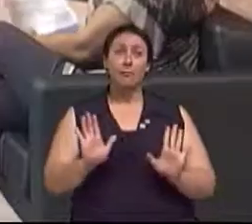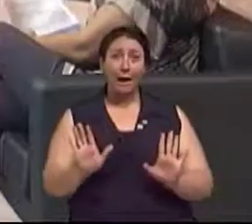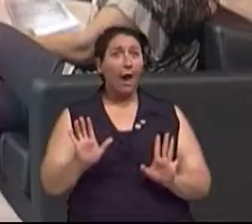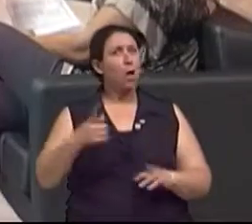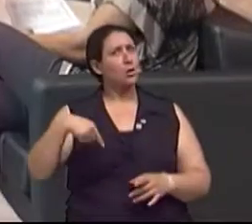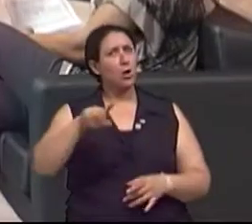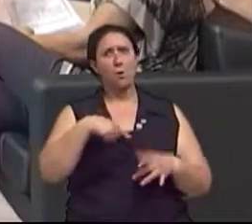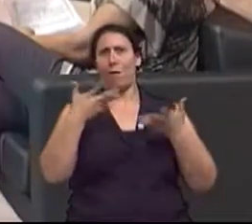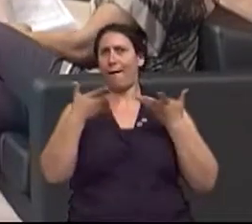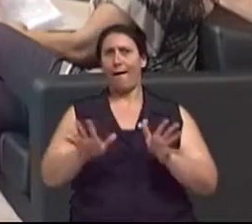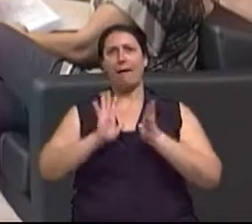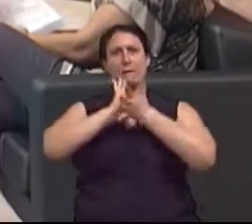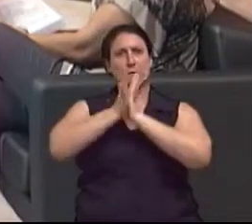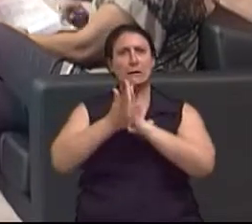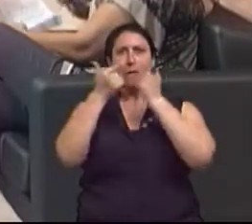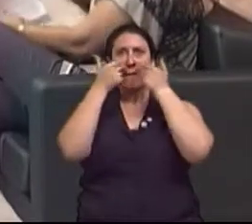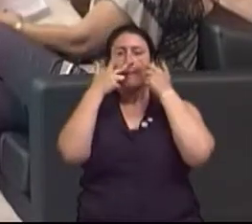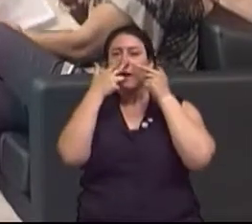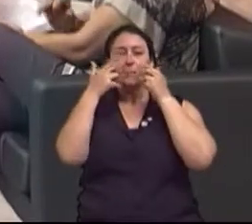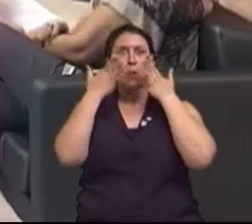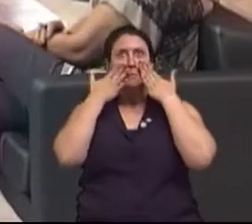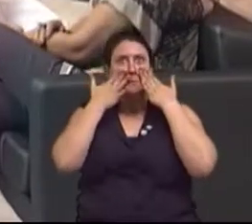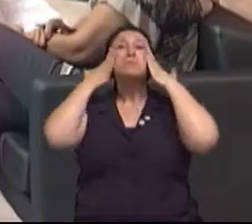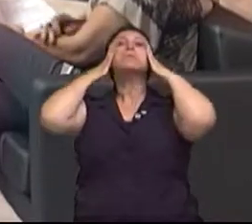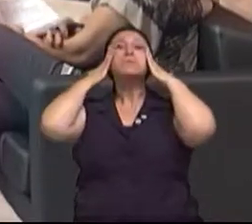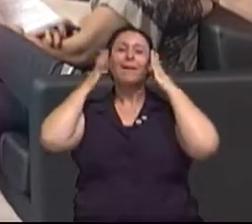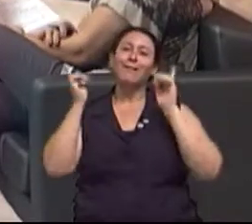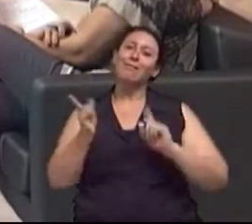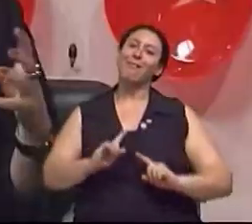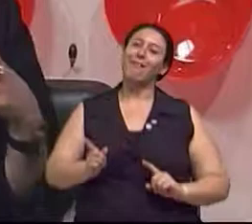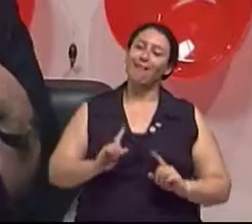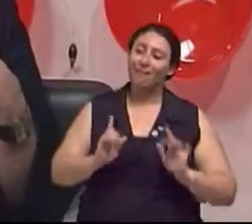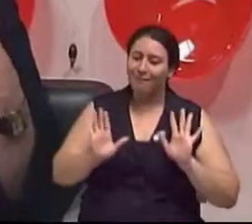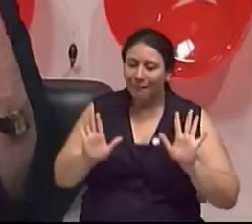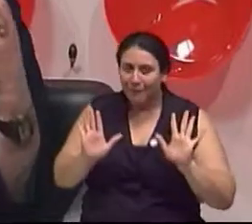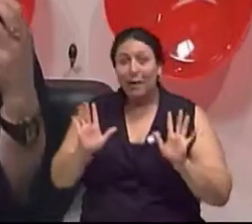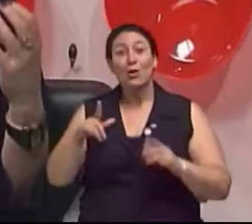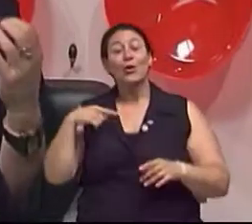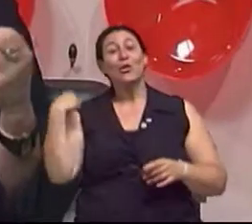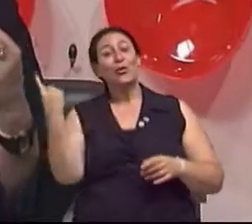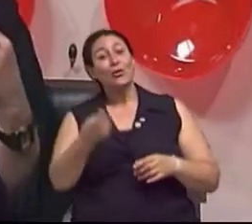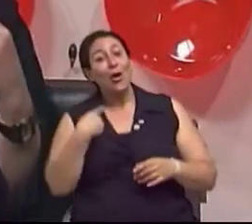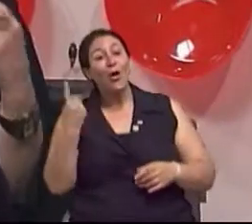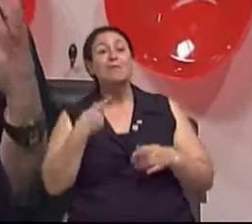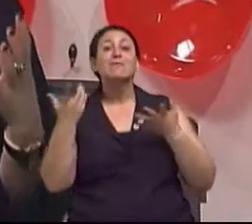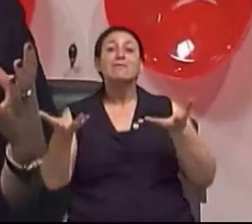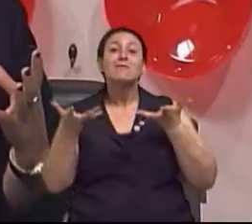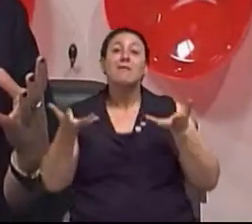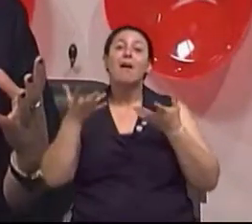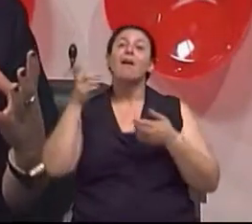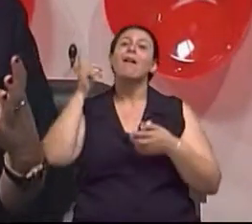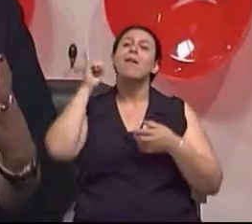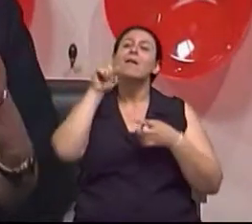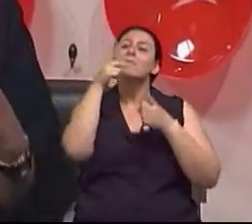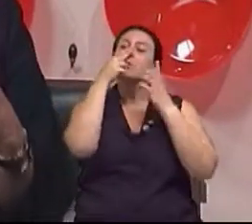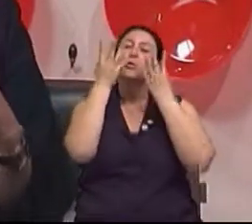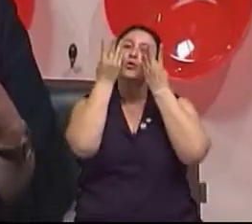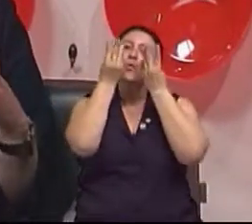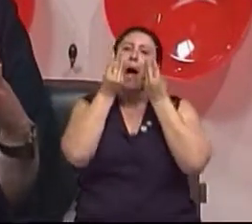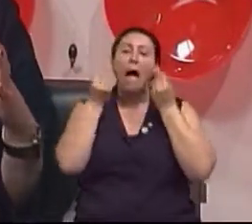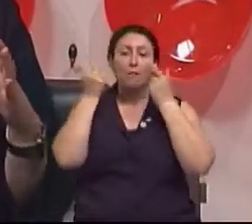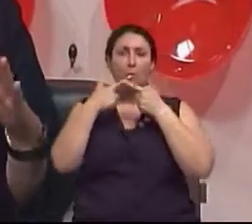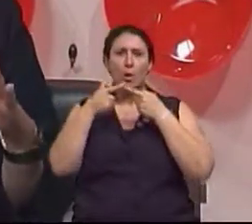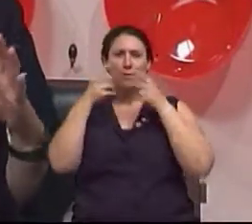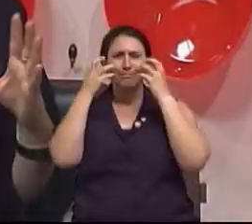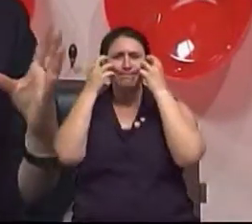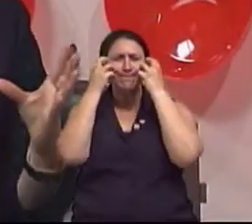rugas. Olha que maravilha! Isso aqui é dermatologista! É justamente deixá-las mais suaves, não é? Eu acho que a